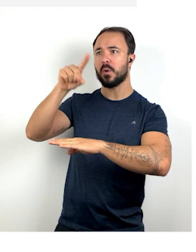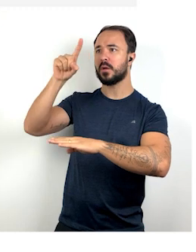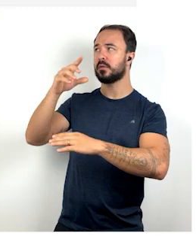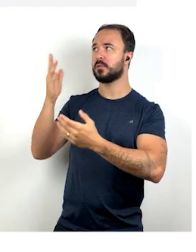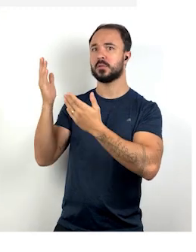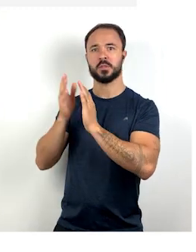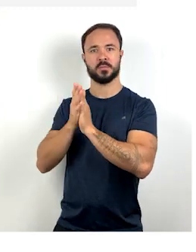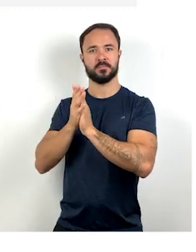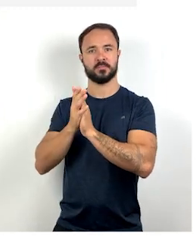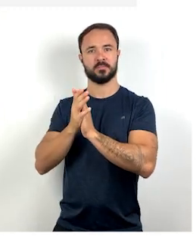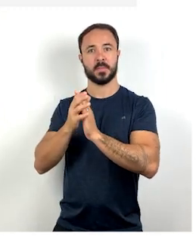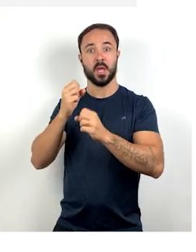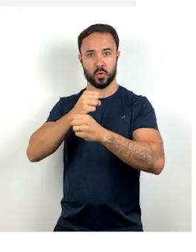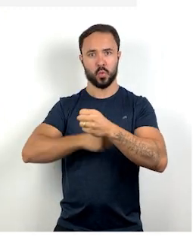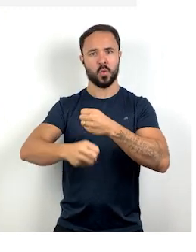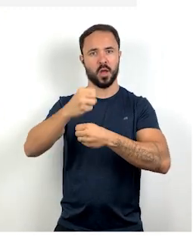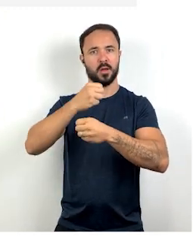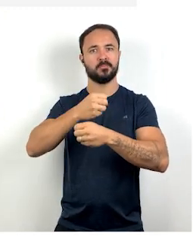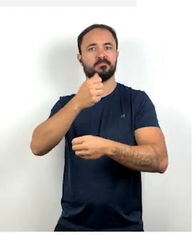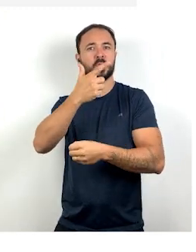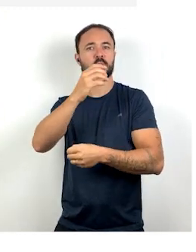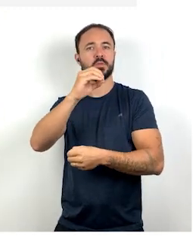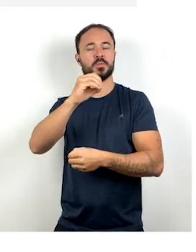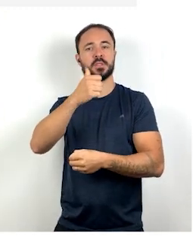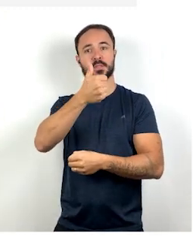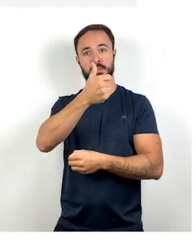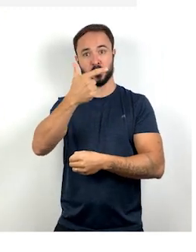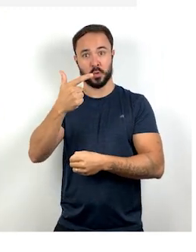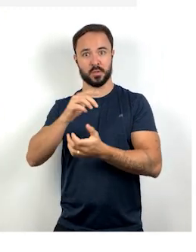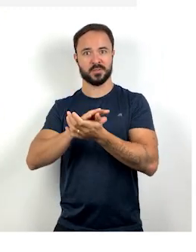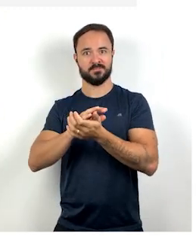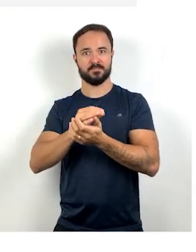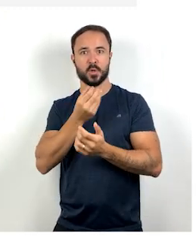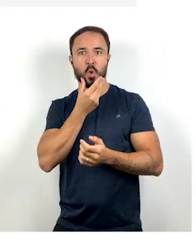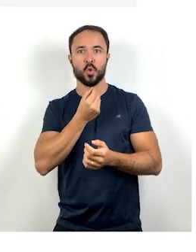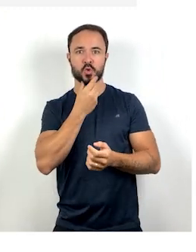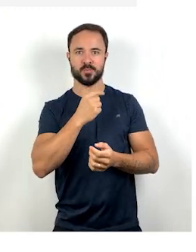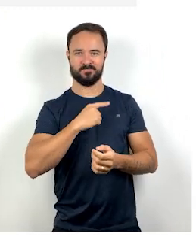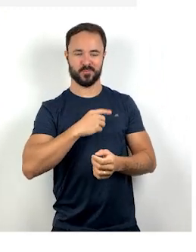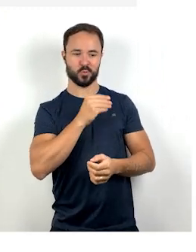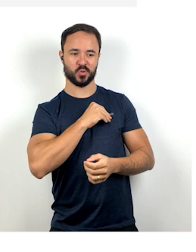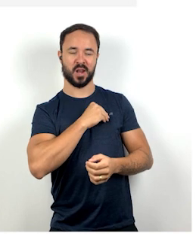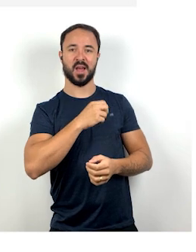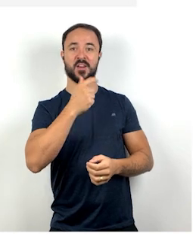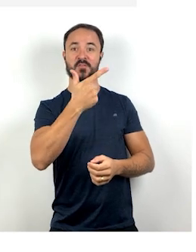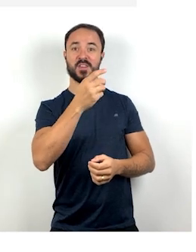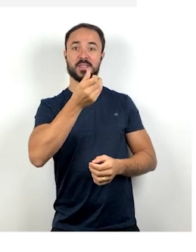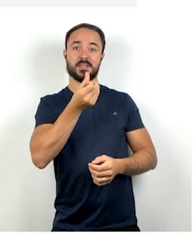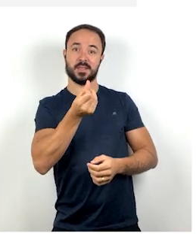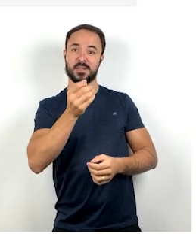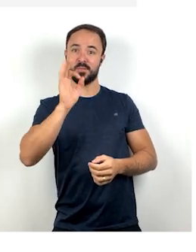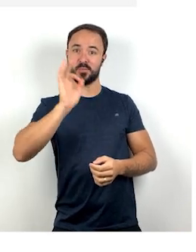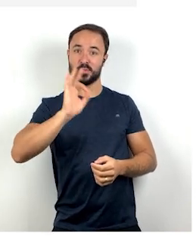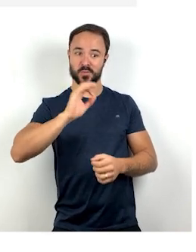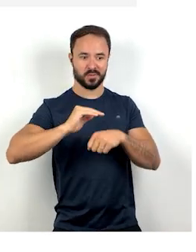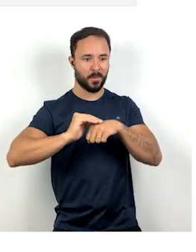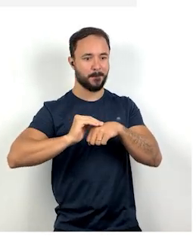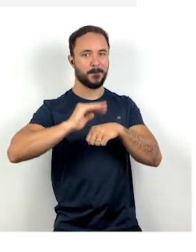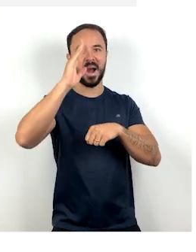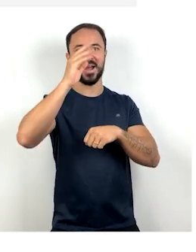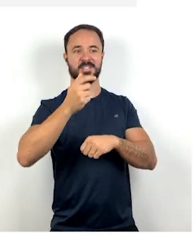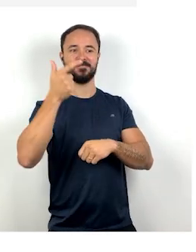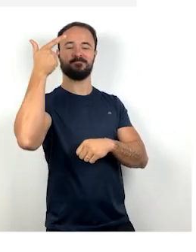26% a mais que as mulheres. hoje essa diferença ela tem diminuído. Hoje ela é de